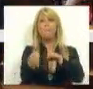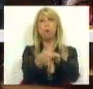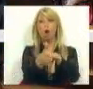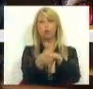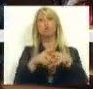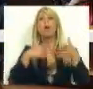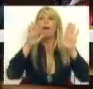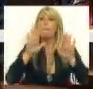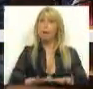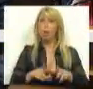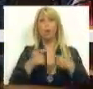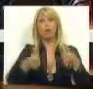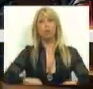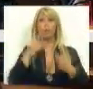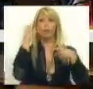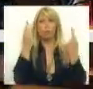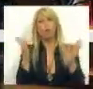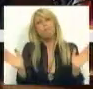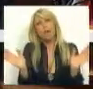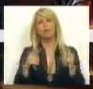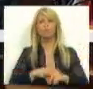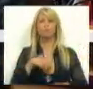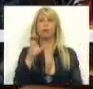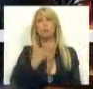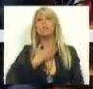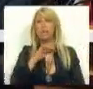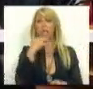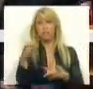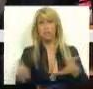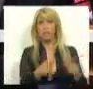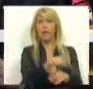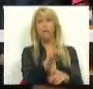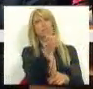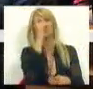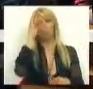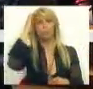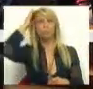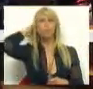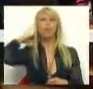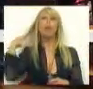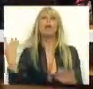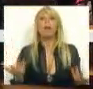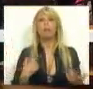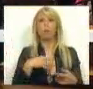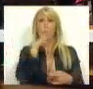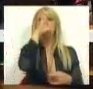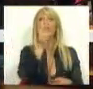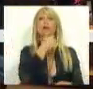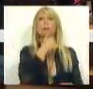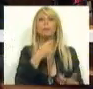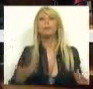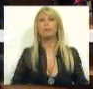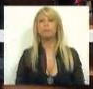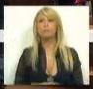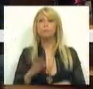Mas diz o CDS, esse não é o caminho. Ora bem, e então o que é que fez? O que é que fez o Governo em